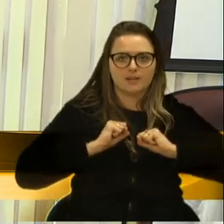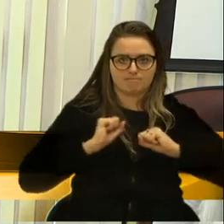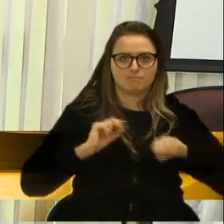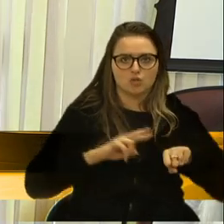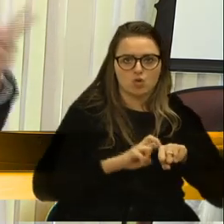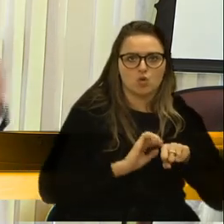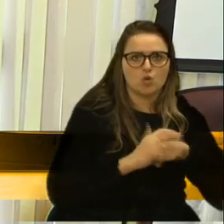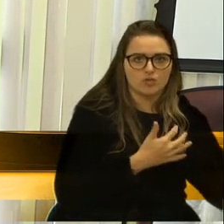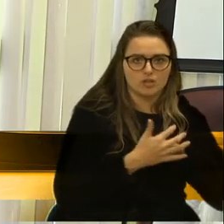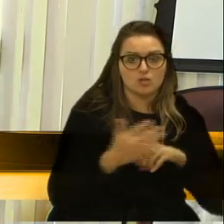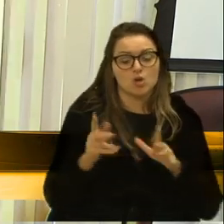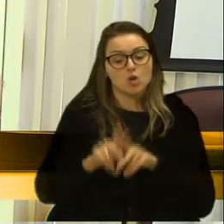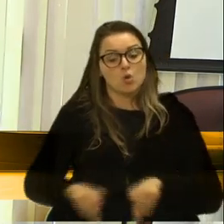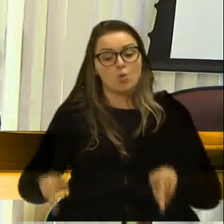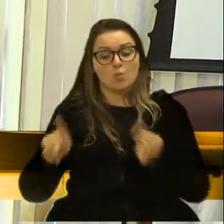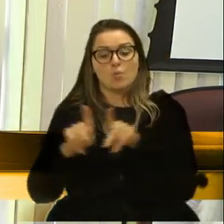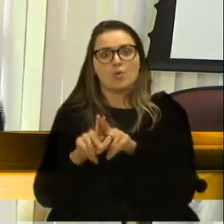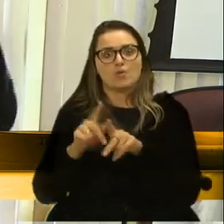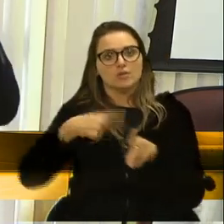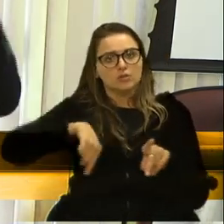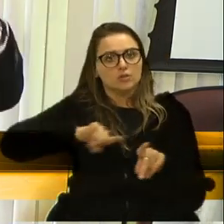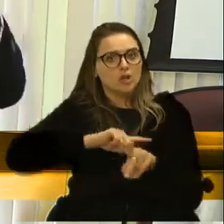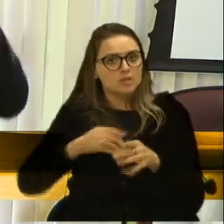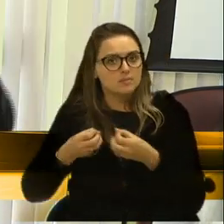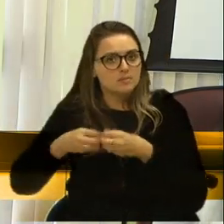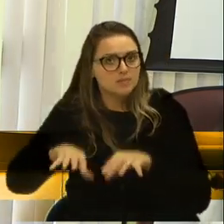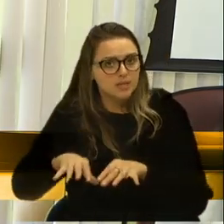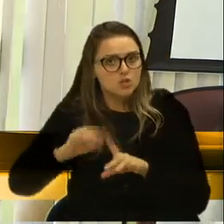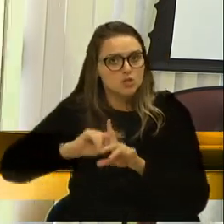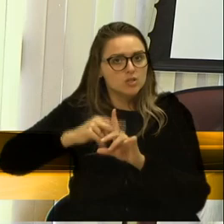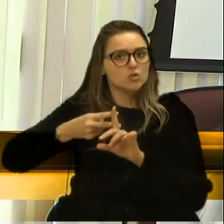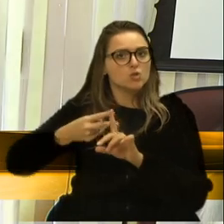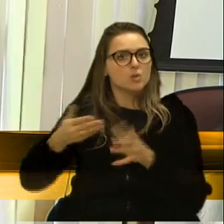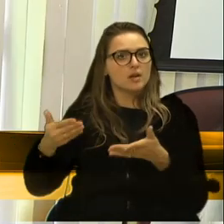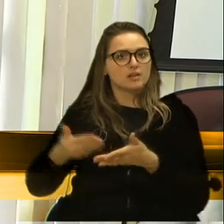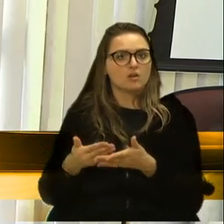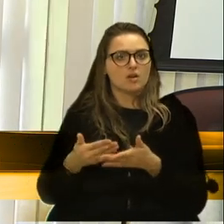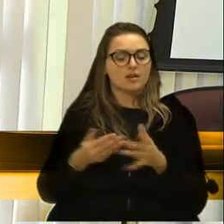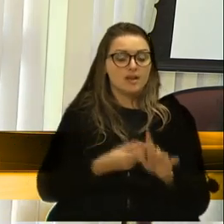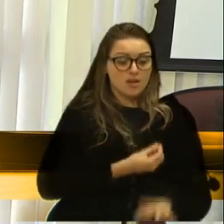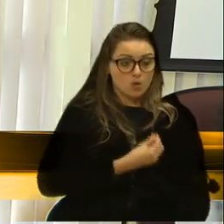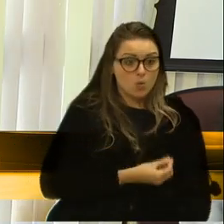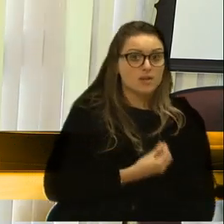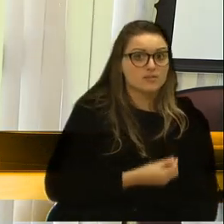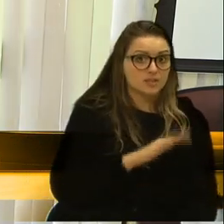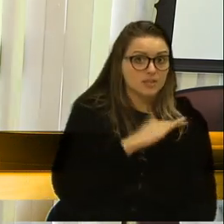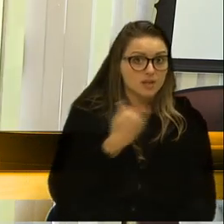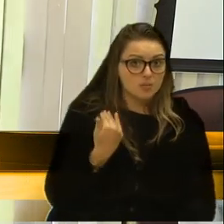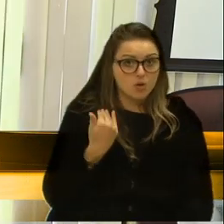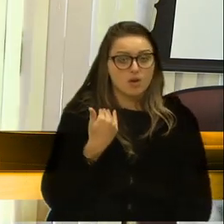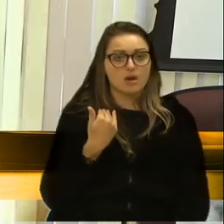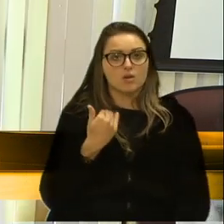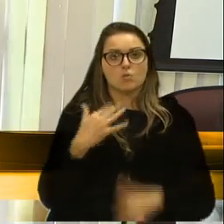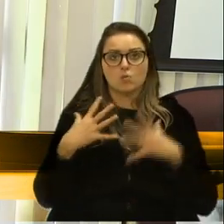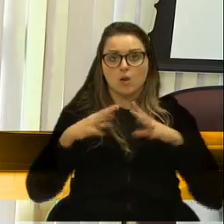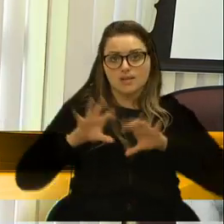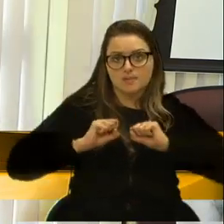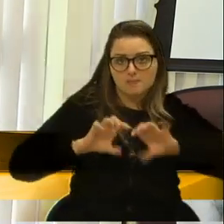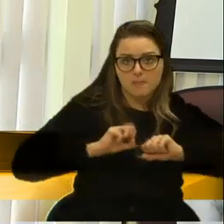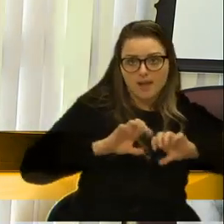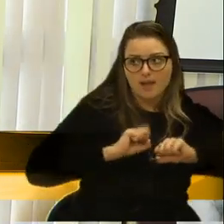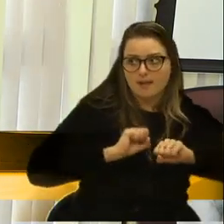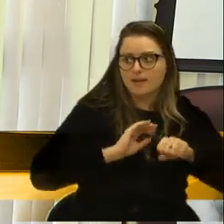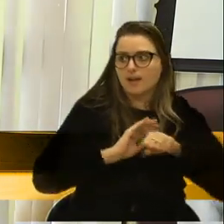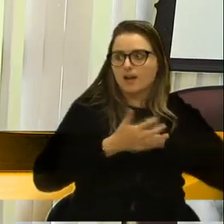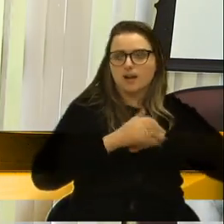caixiense, as suas entidades, estamos pagando a conta duas vezes, com as vidas que estamos perdendo, com a contaminação que está aumentando,